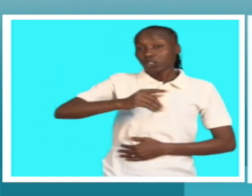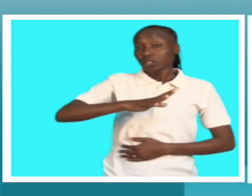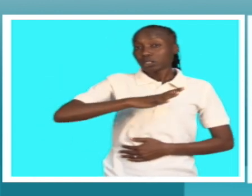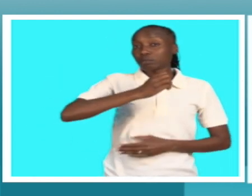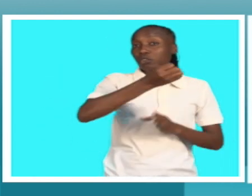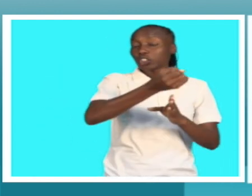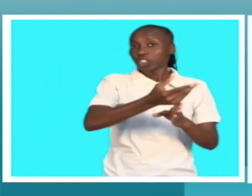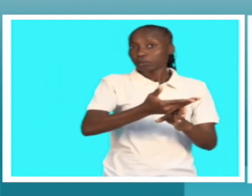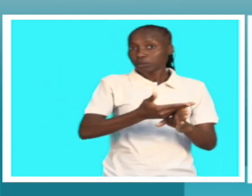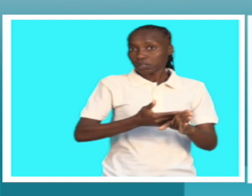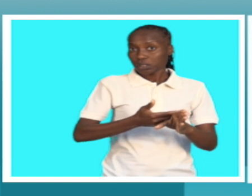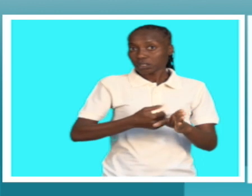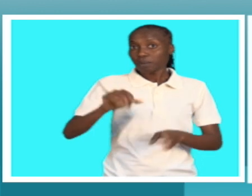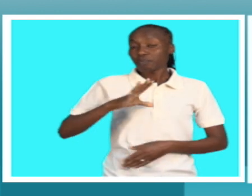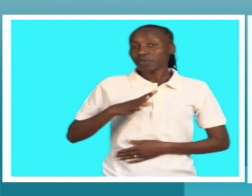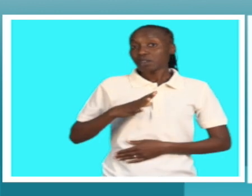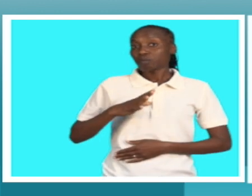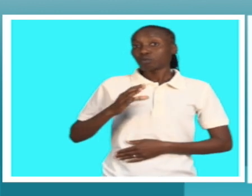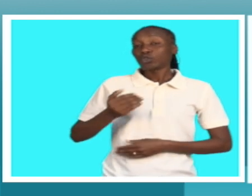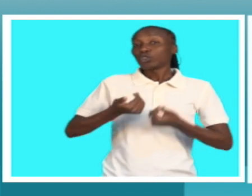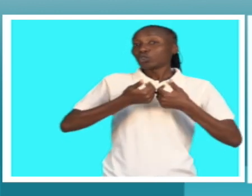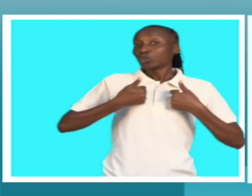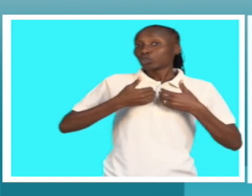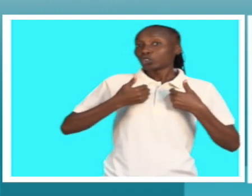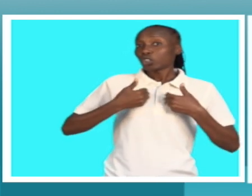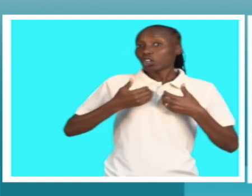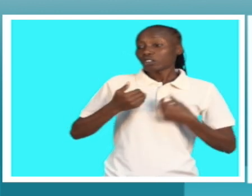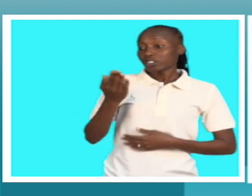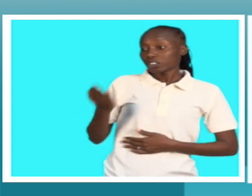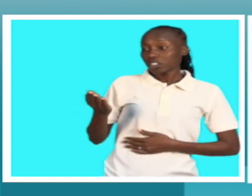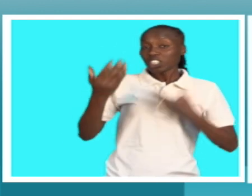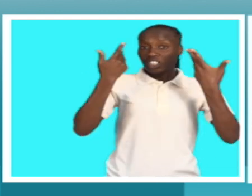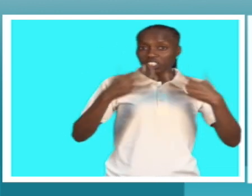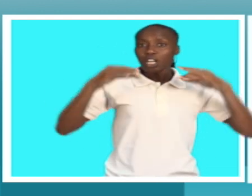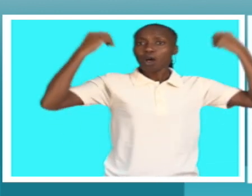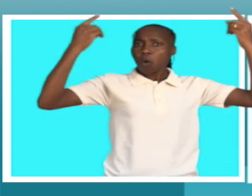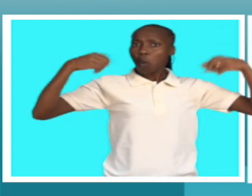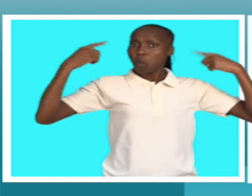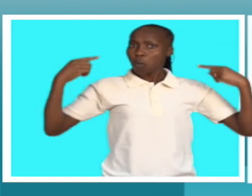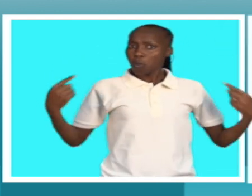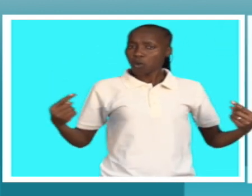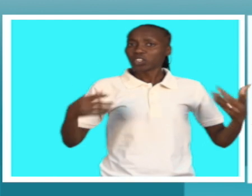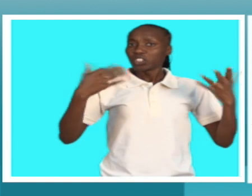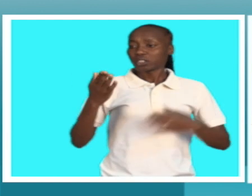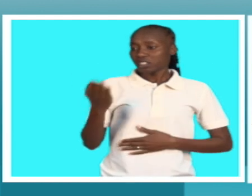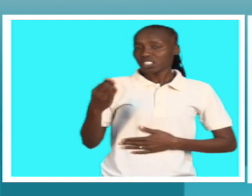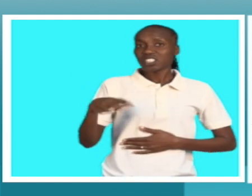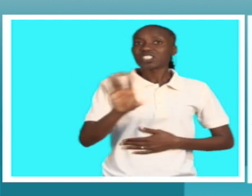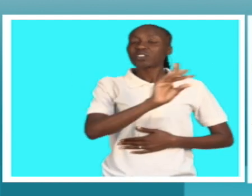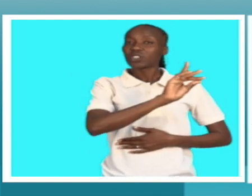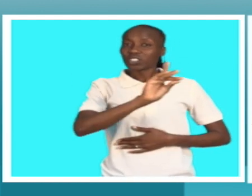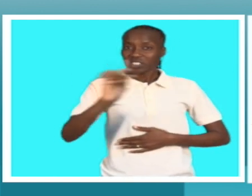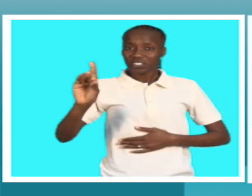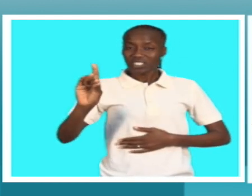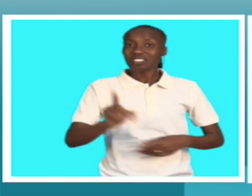temos um jovem que casou-se oficialmente, é um jovem com deficiência intelectual em